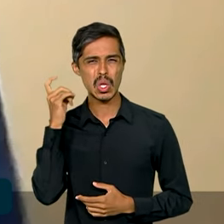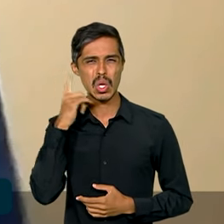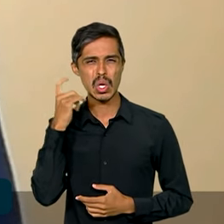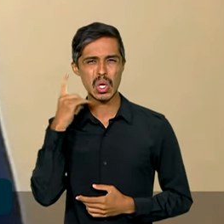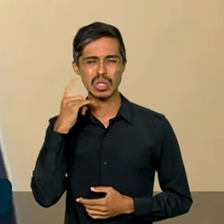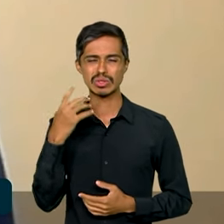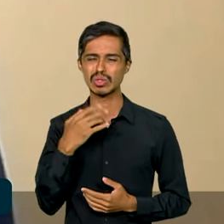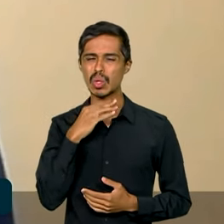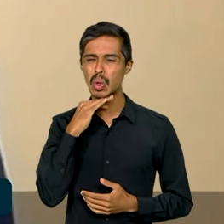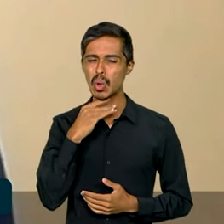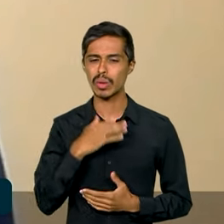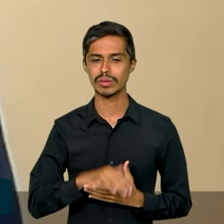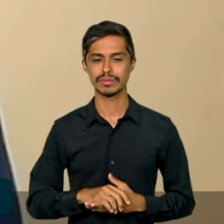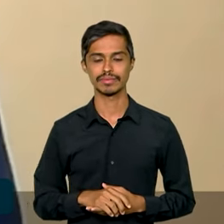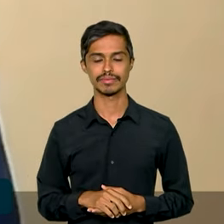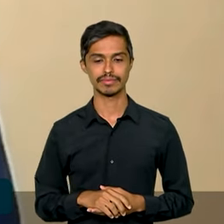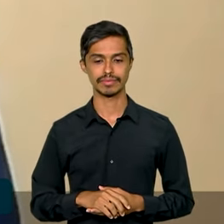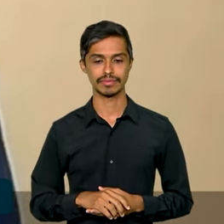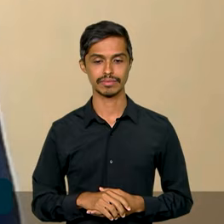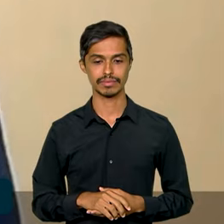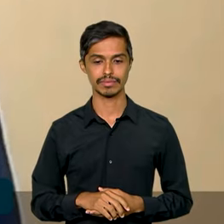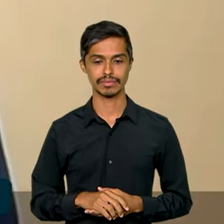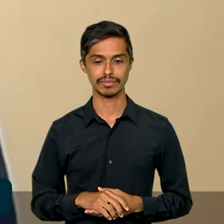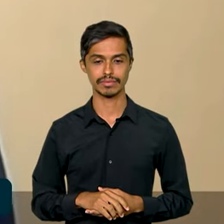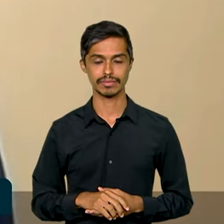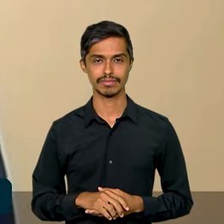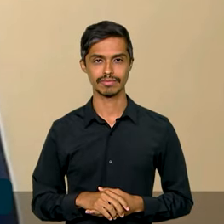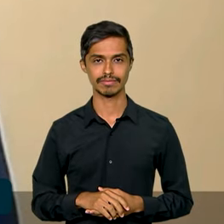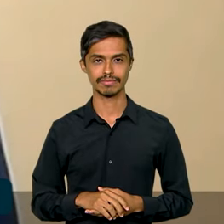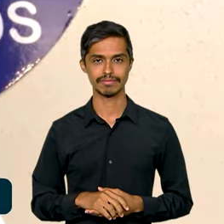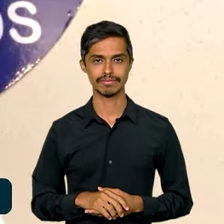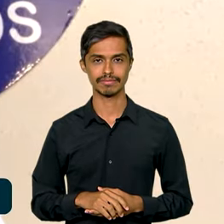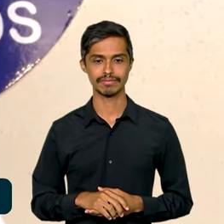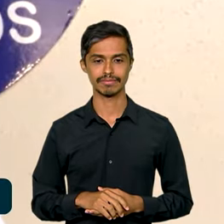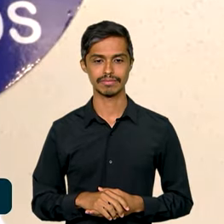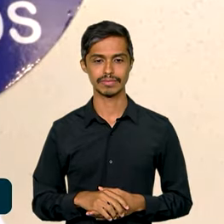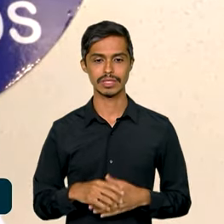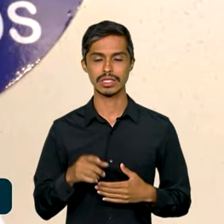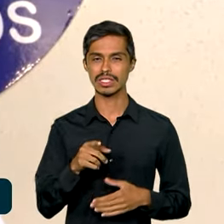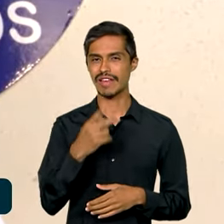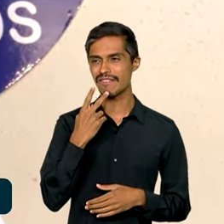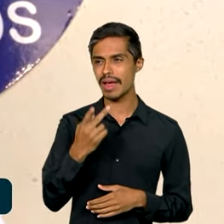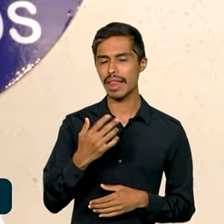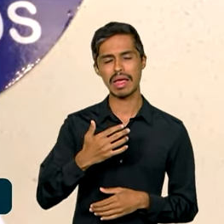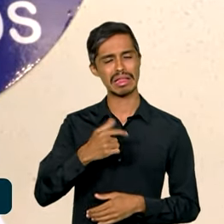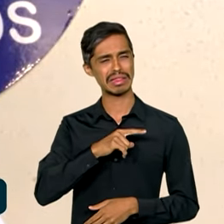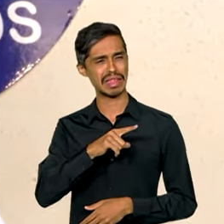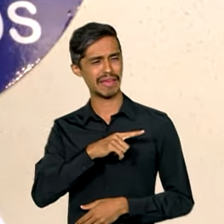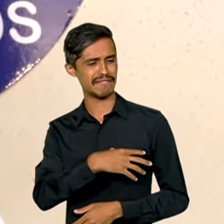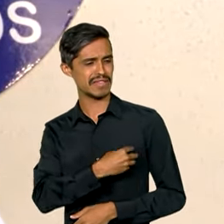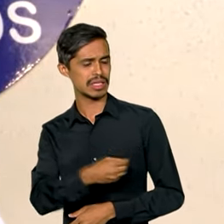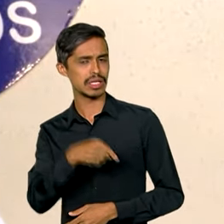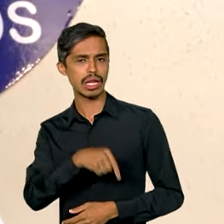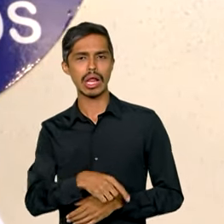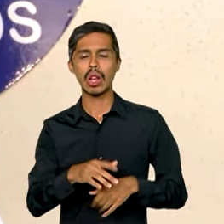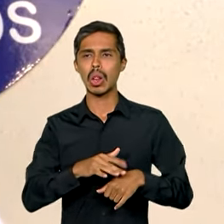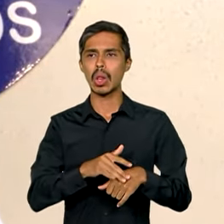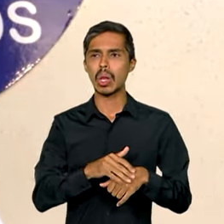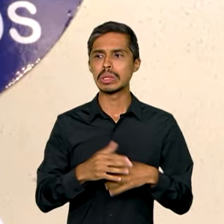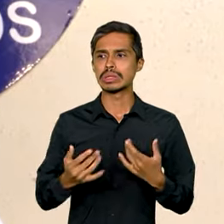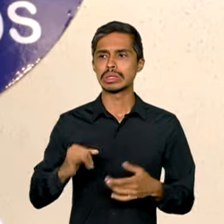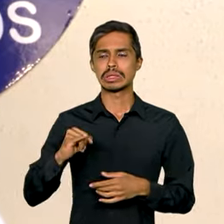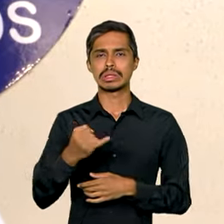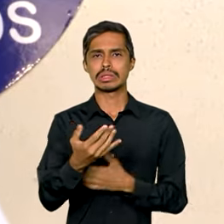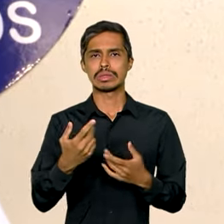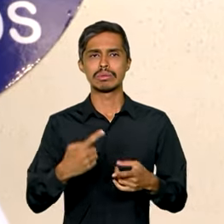família foi embora e me abusou mesmo. Quando você fala assim, eu tenho uma criança que está com uma doença oportunista